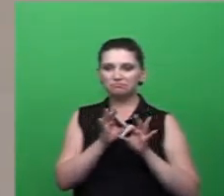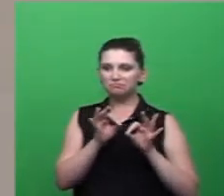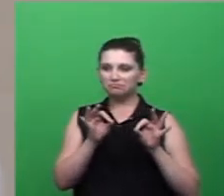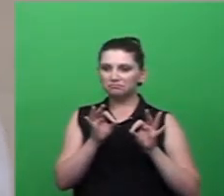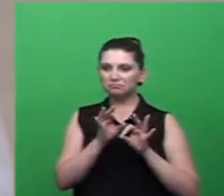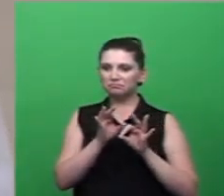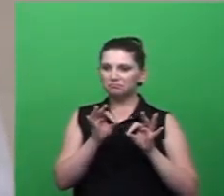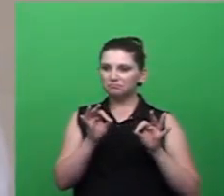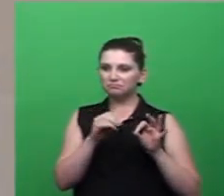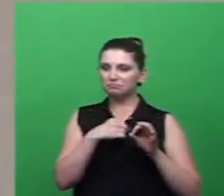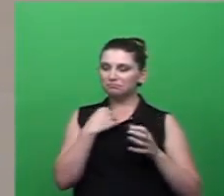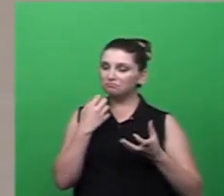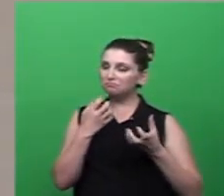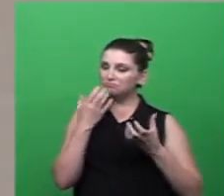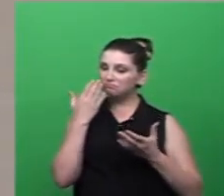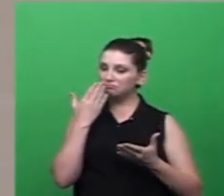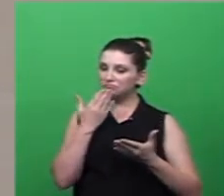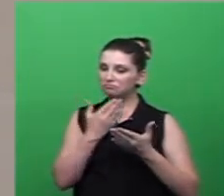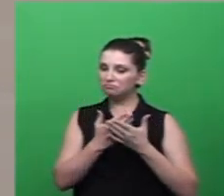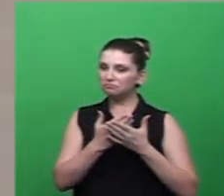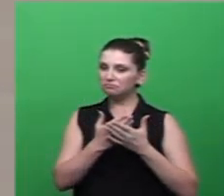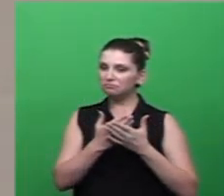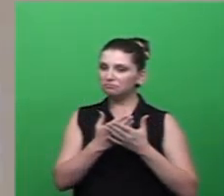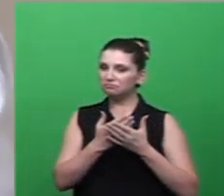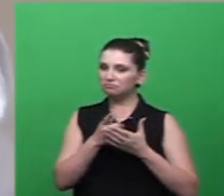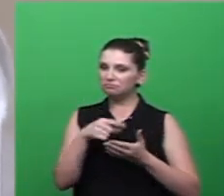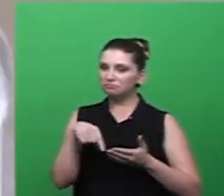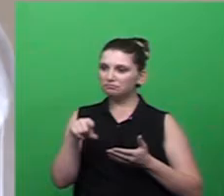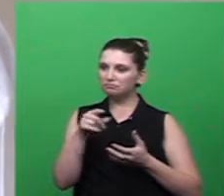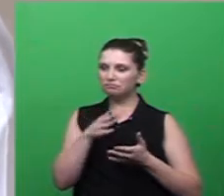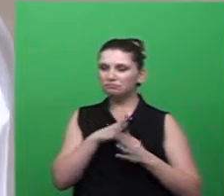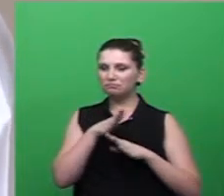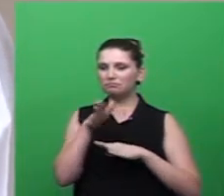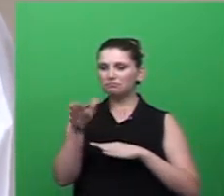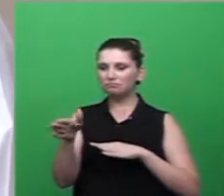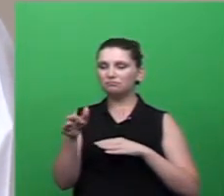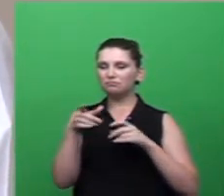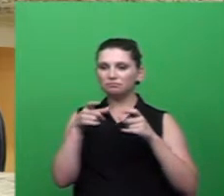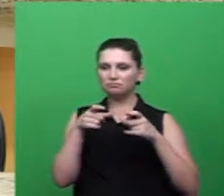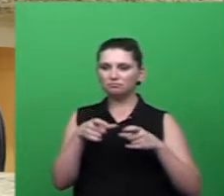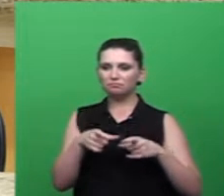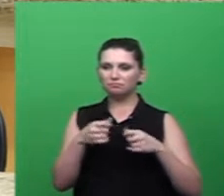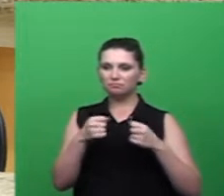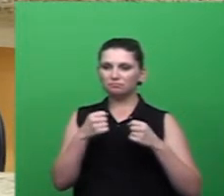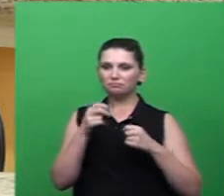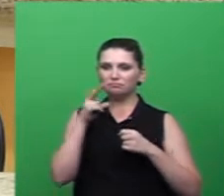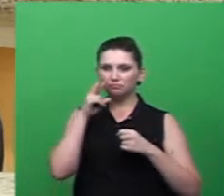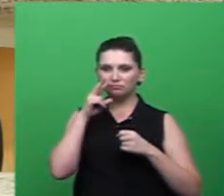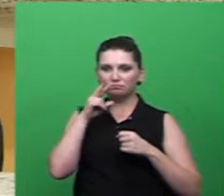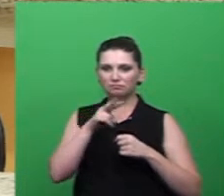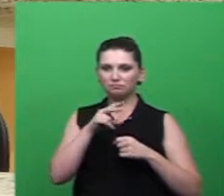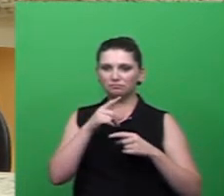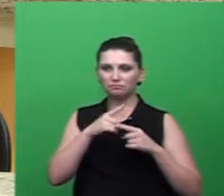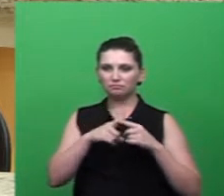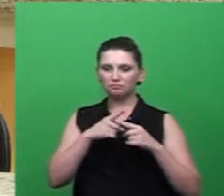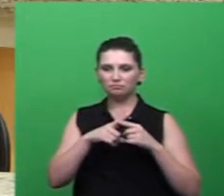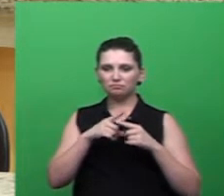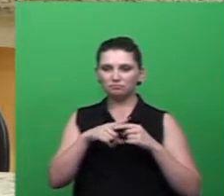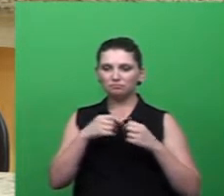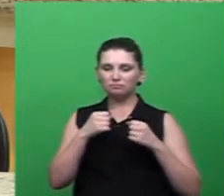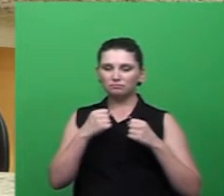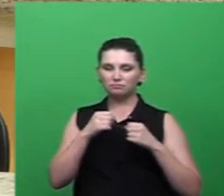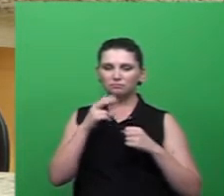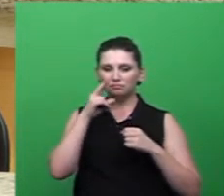vocês não estiveram lá eu pediria que vocês vão até o local então e que averigue o local Ângela e que tome as devidas